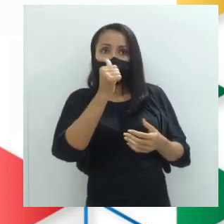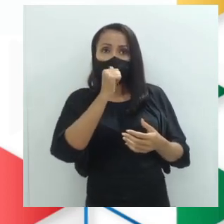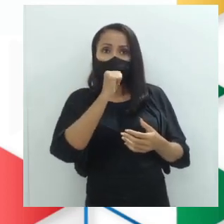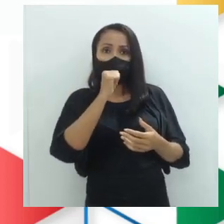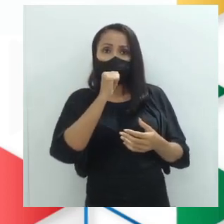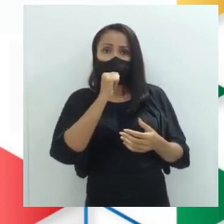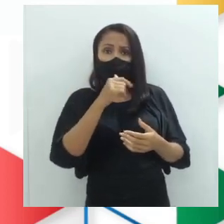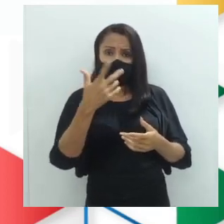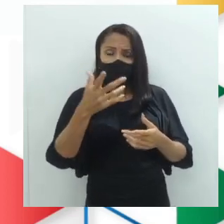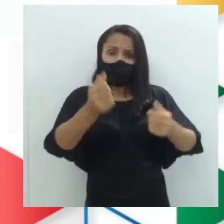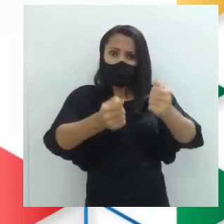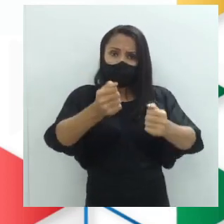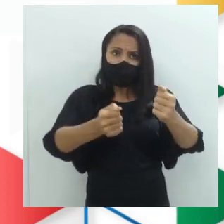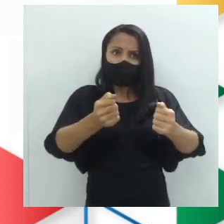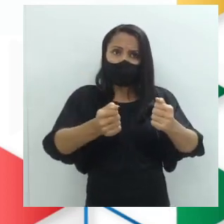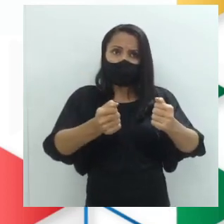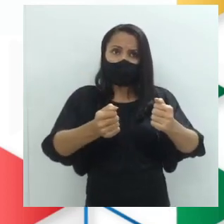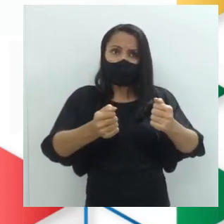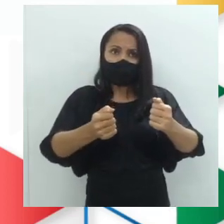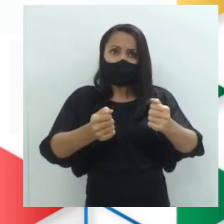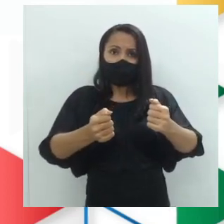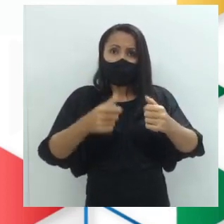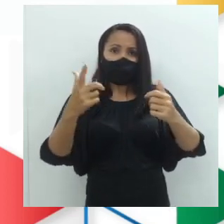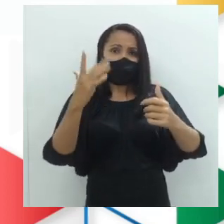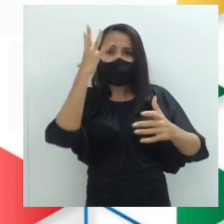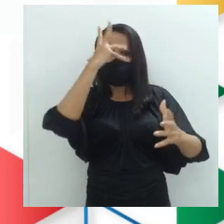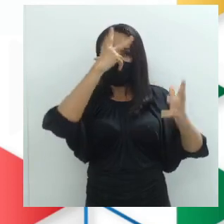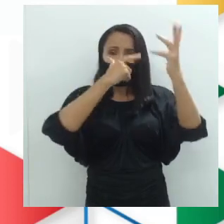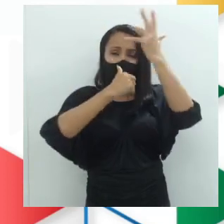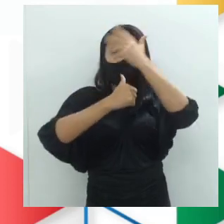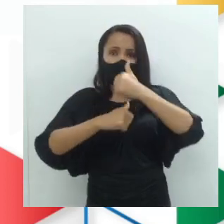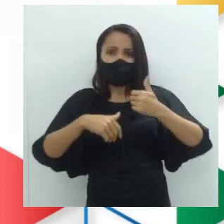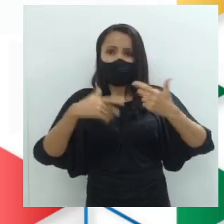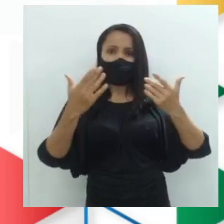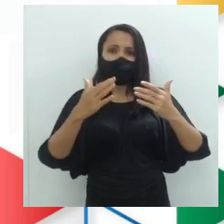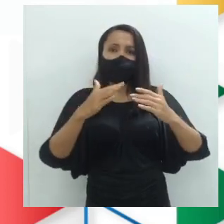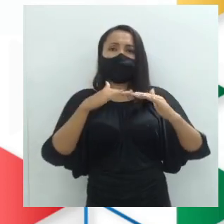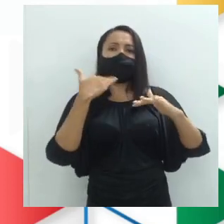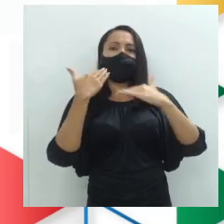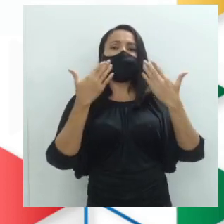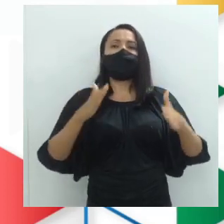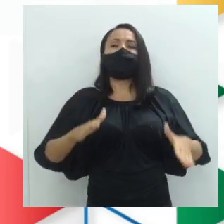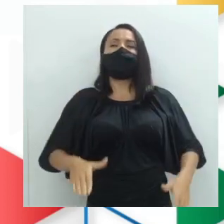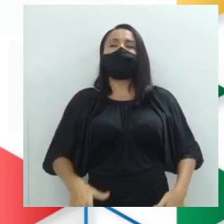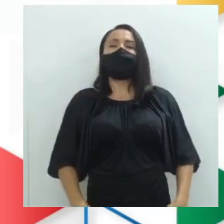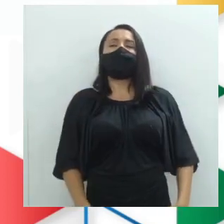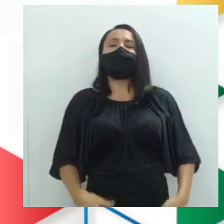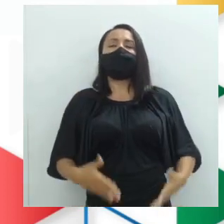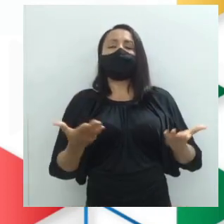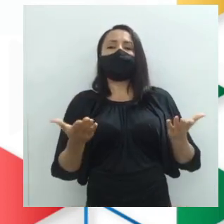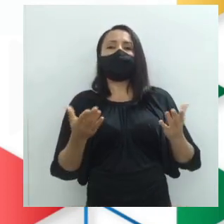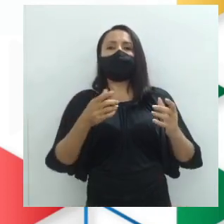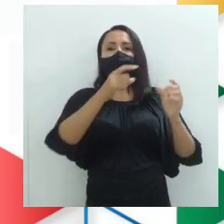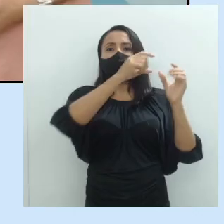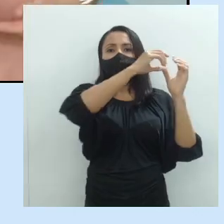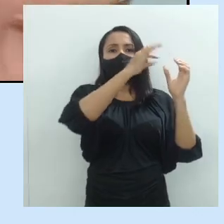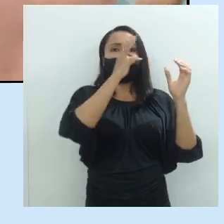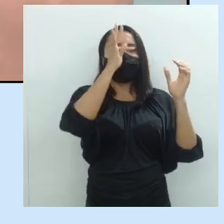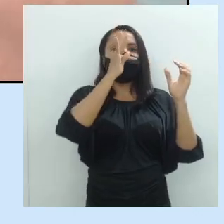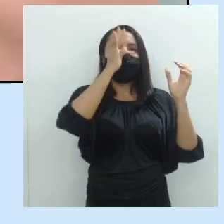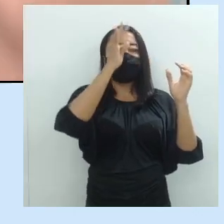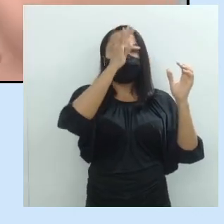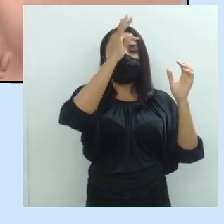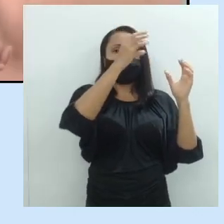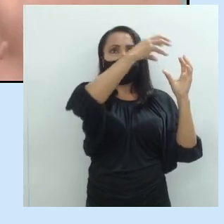Bebeu e está dirigindo? Vai ficar lindo com a coroa de flores. Essa coroa de flores, claro que não é a coroa da cabeça. É a coroa